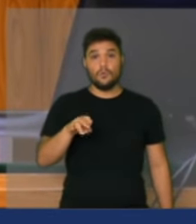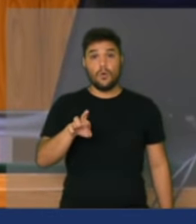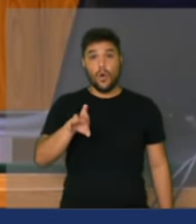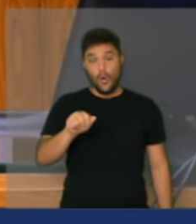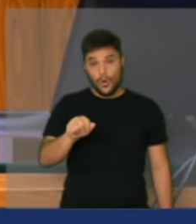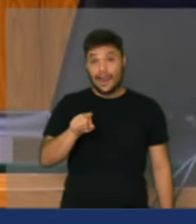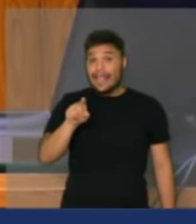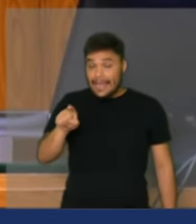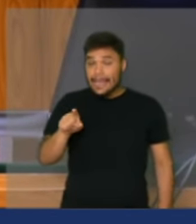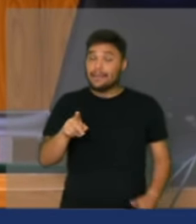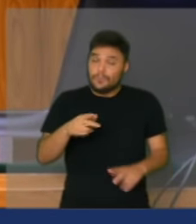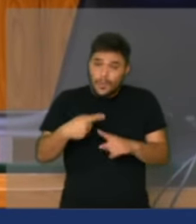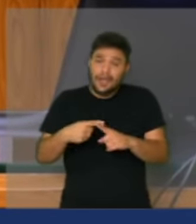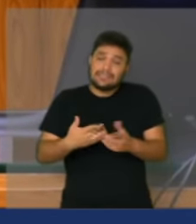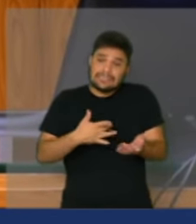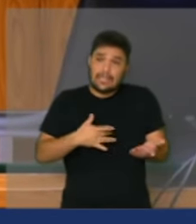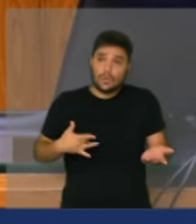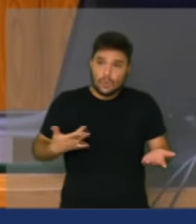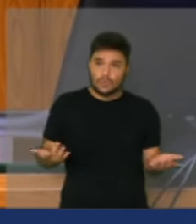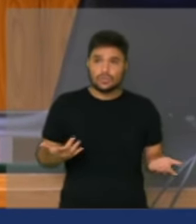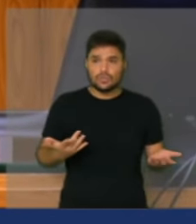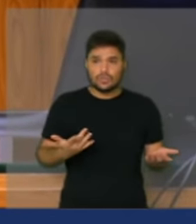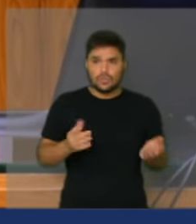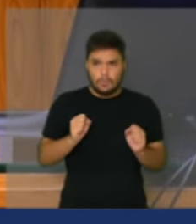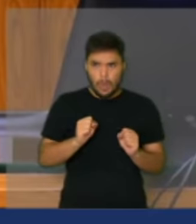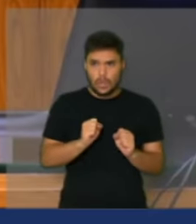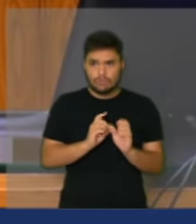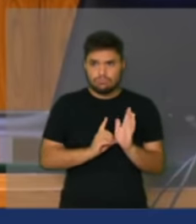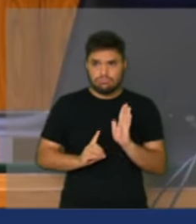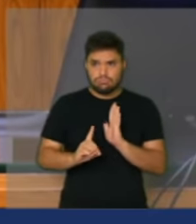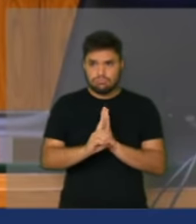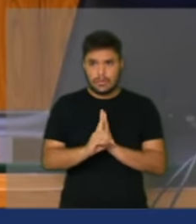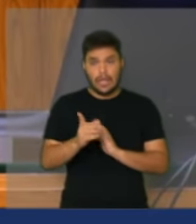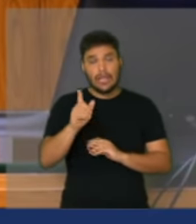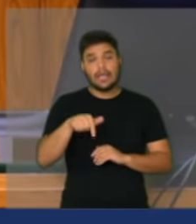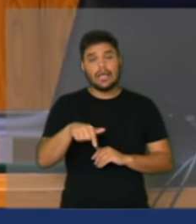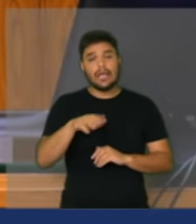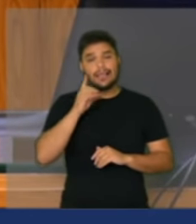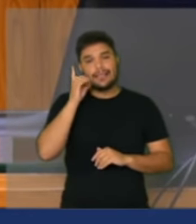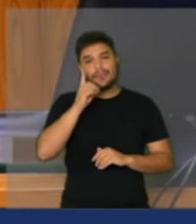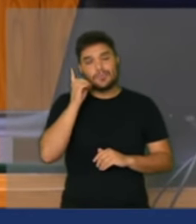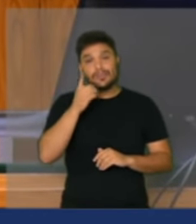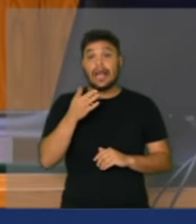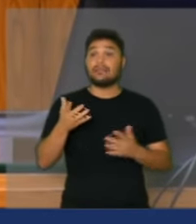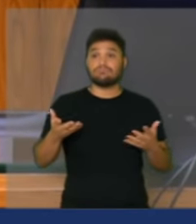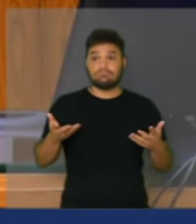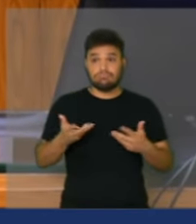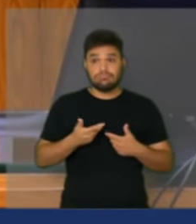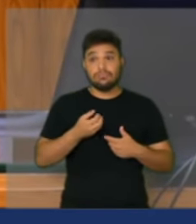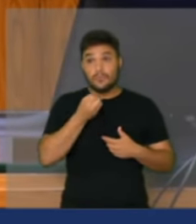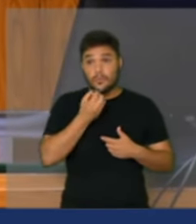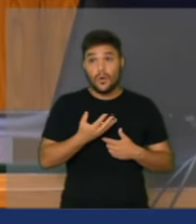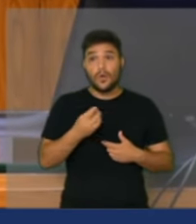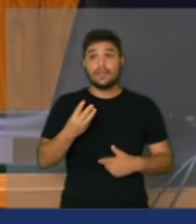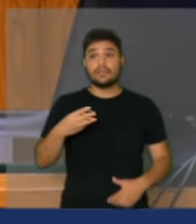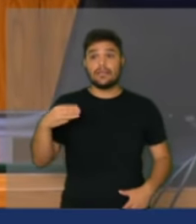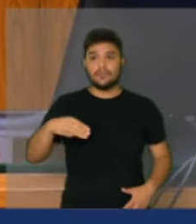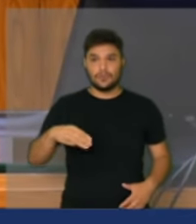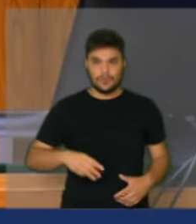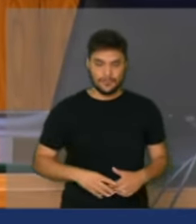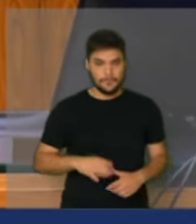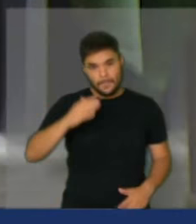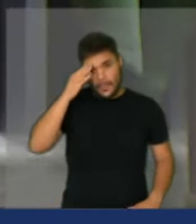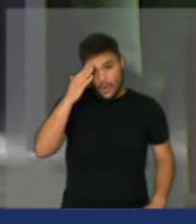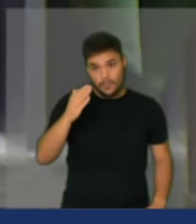de saúde, ok? Deputado Célio, grande parlamentar desta Casa de Leis com a palavra pelo prazo de três minutos. Muito